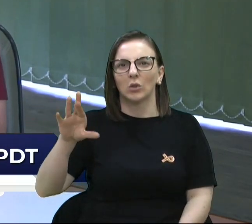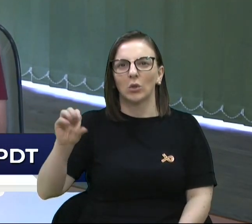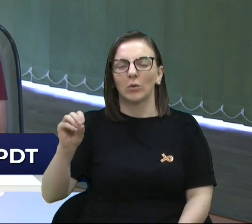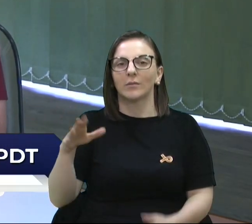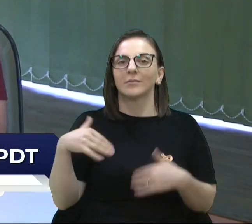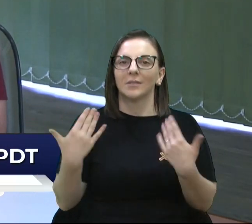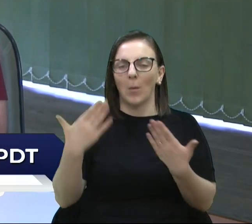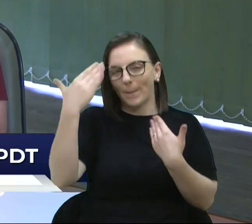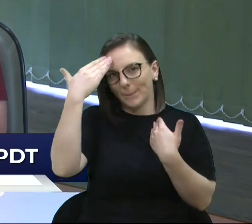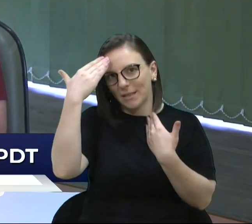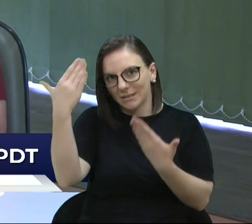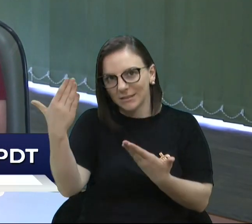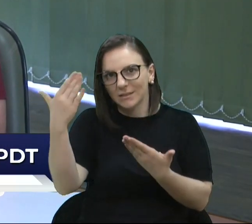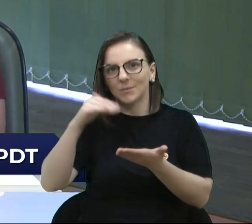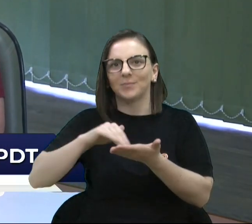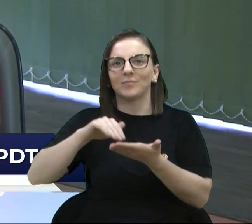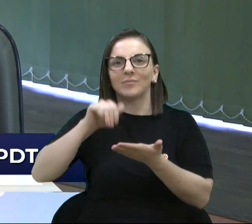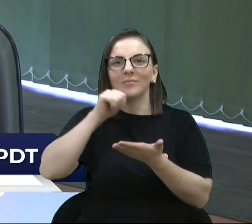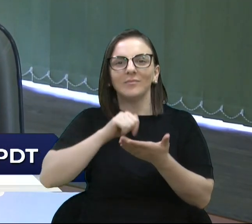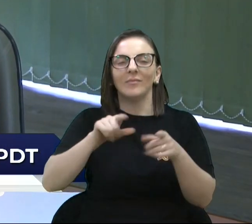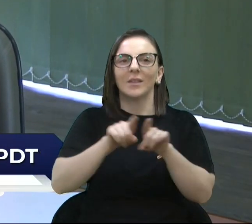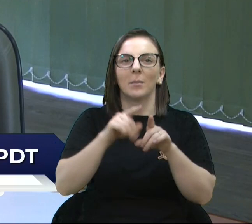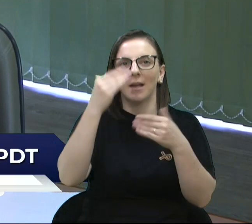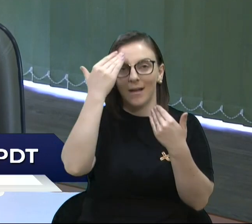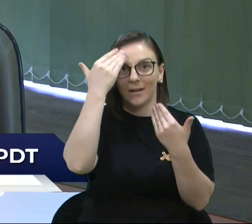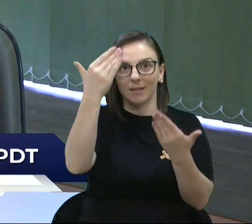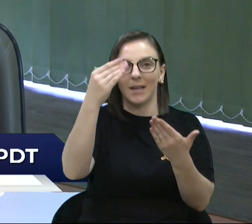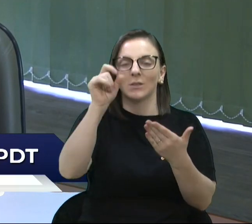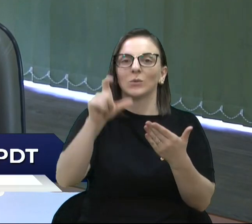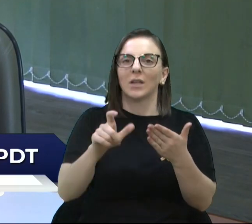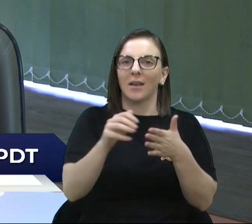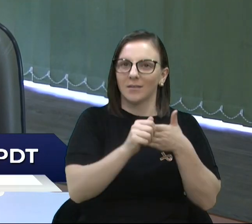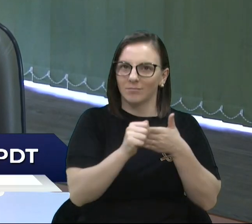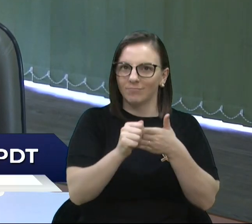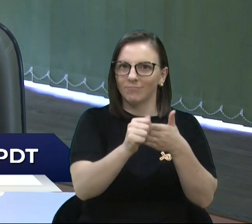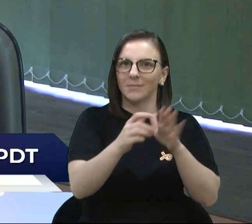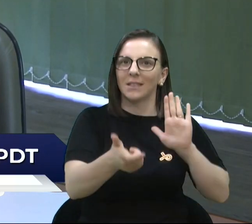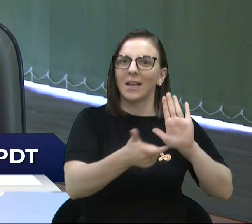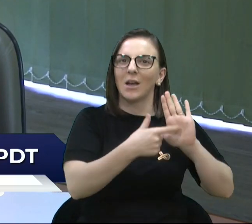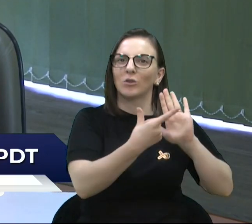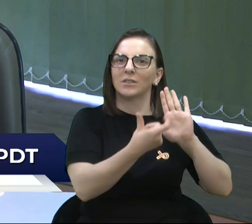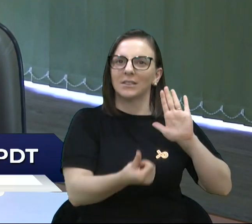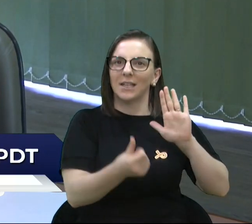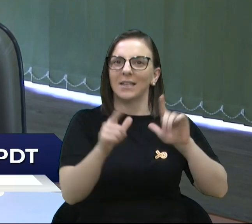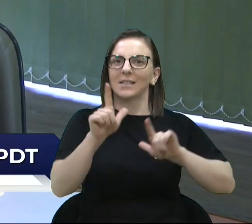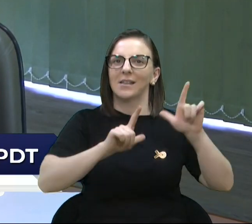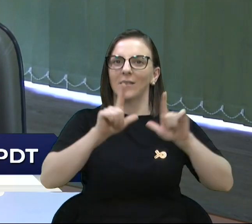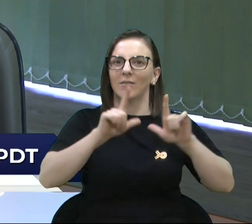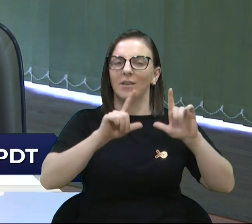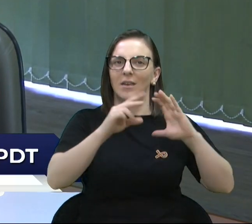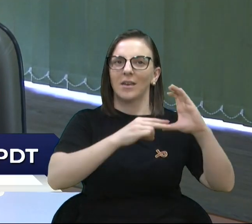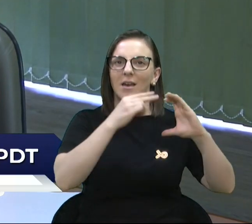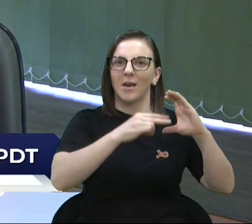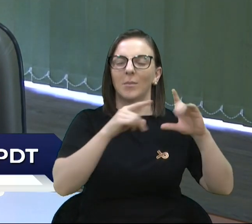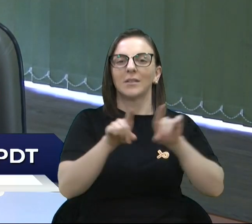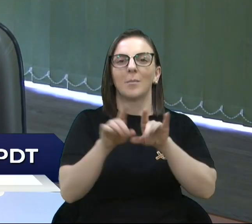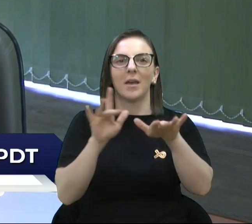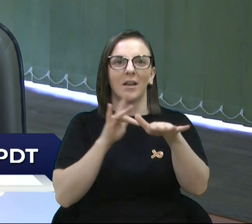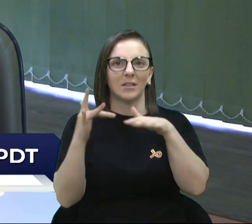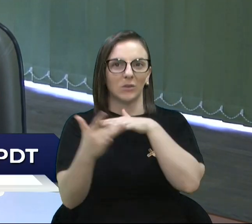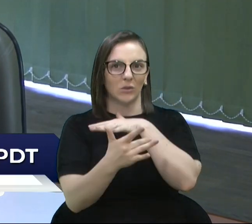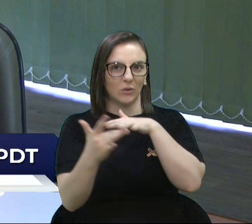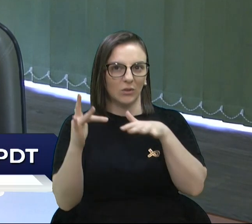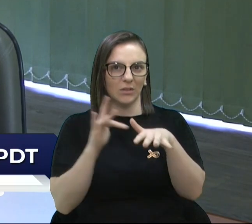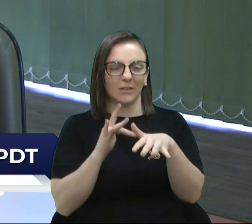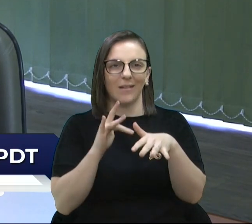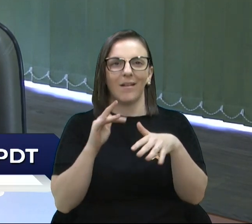agradeço que nos acompanhou também através do canal 16 da TV Câmara, das redes sociais. Qualquer